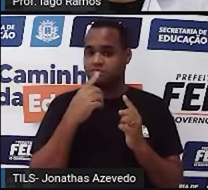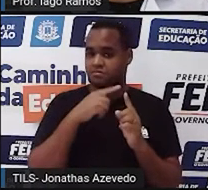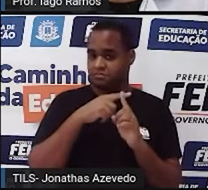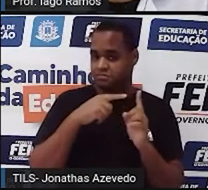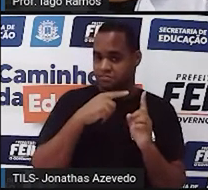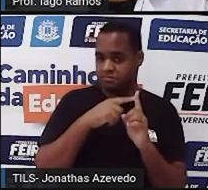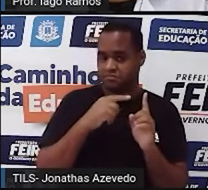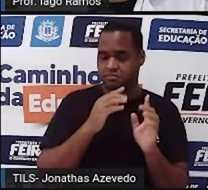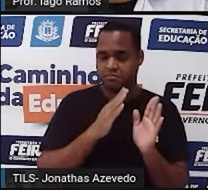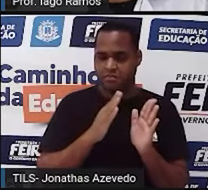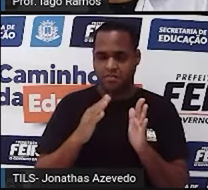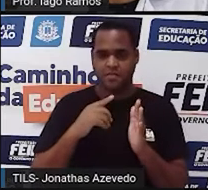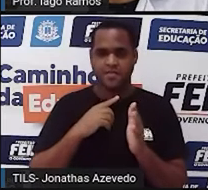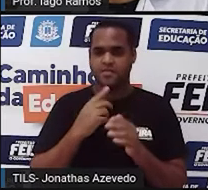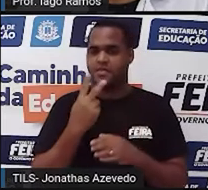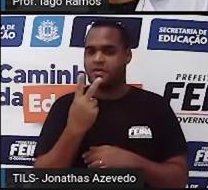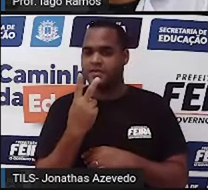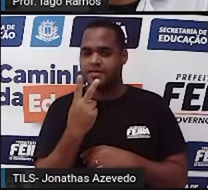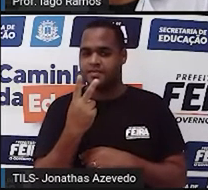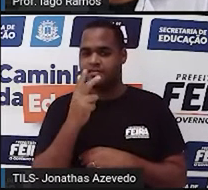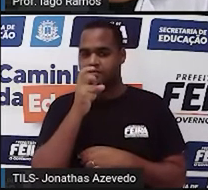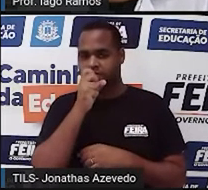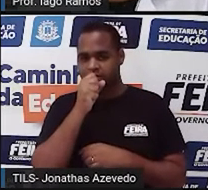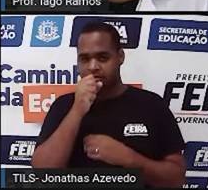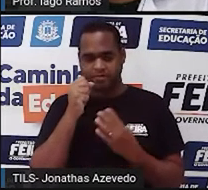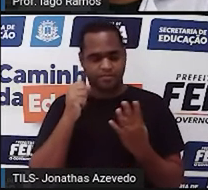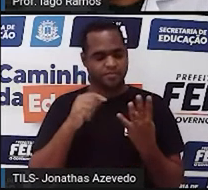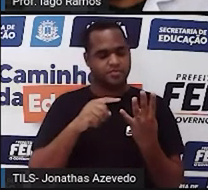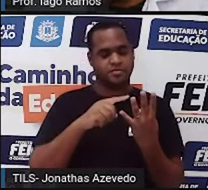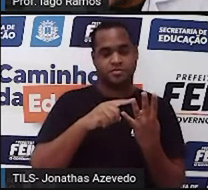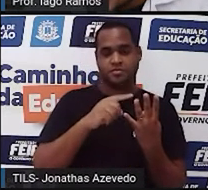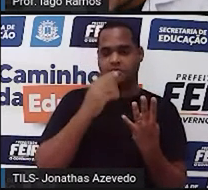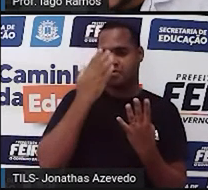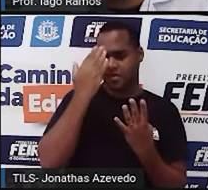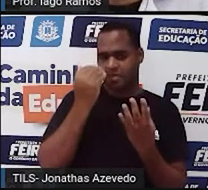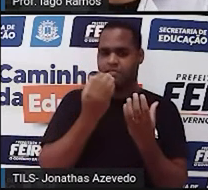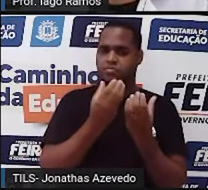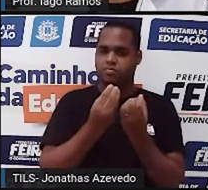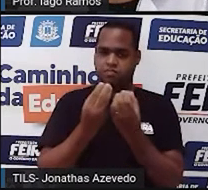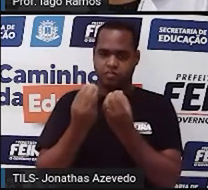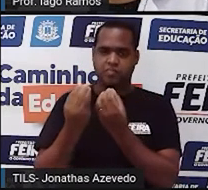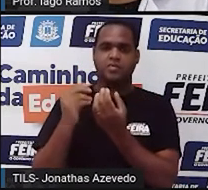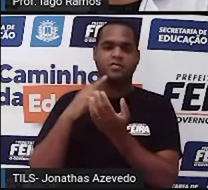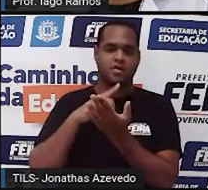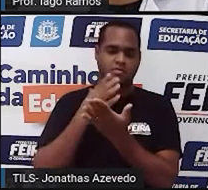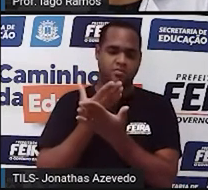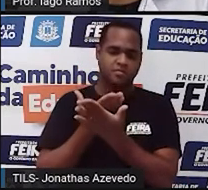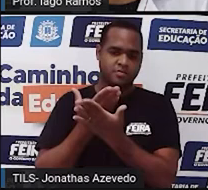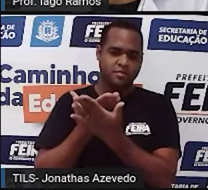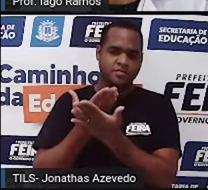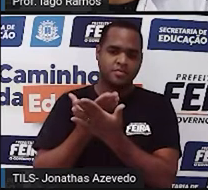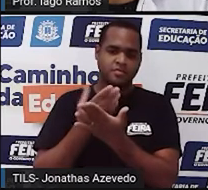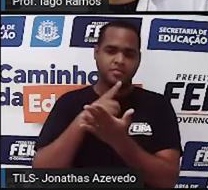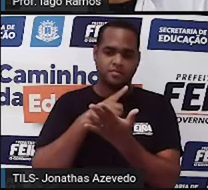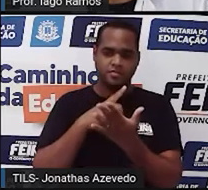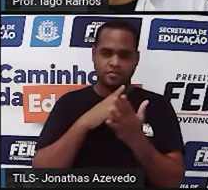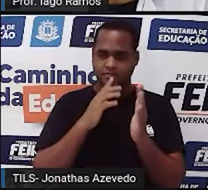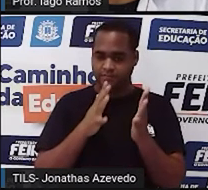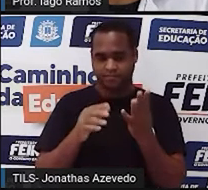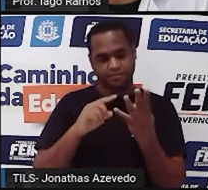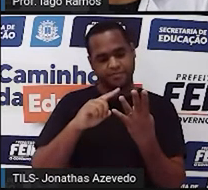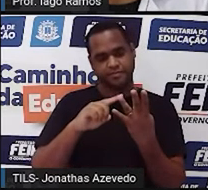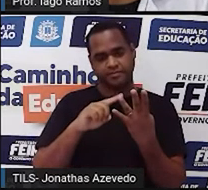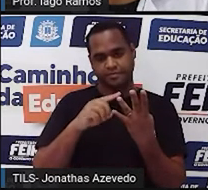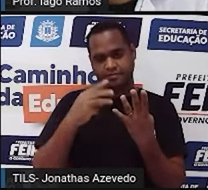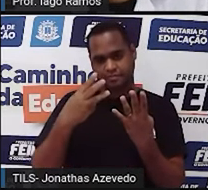continhas. Número 2 em laranja. Você sabe a maioria das coisas que você já estudou sobre essas continhas. Número 3